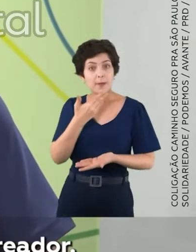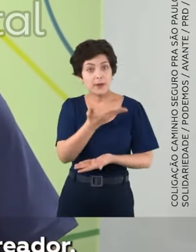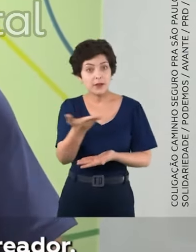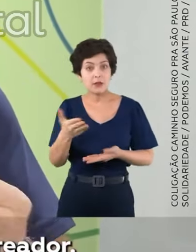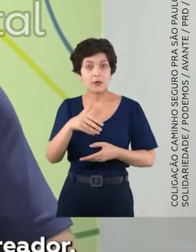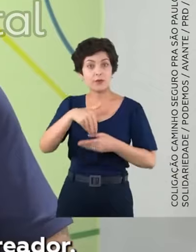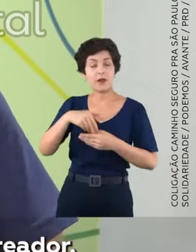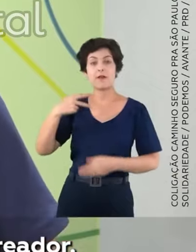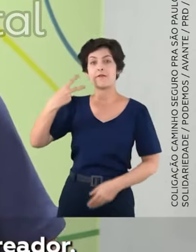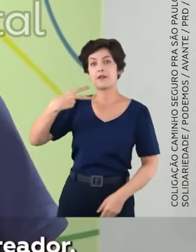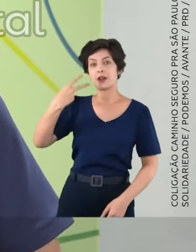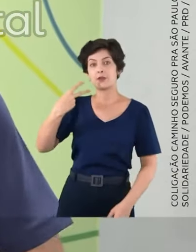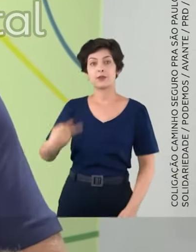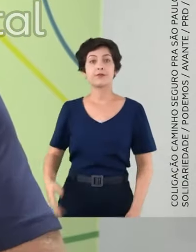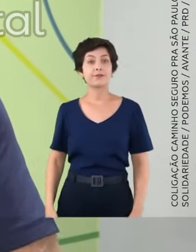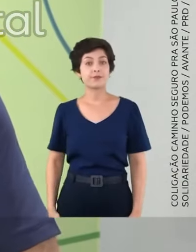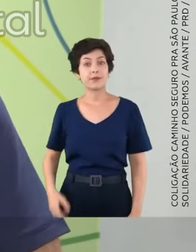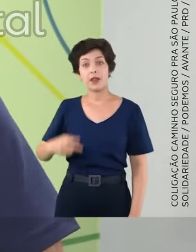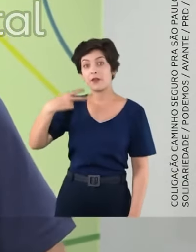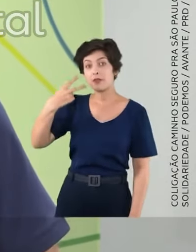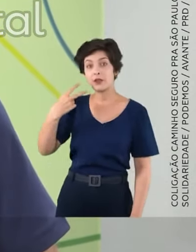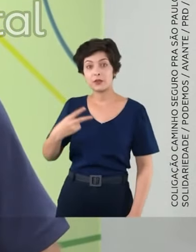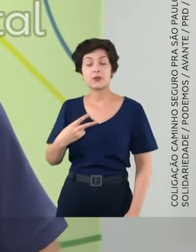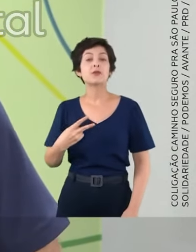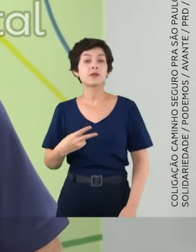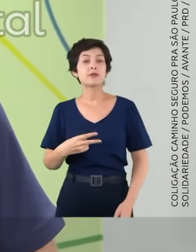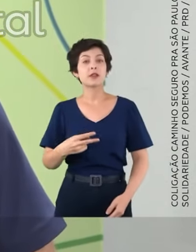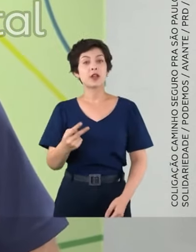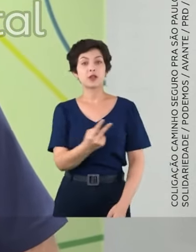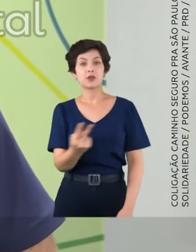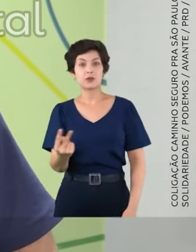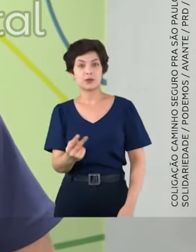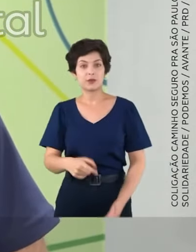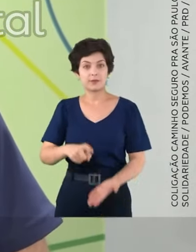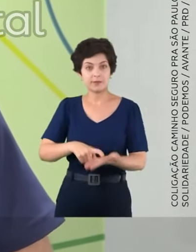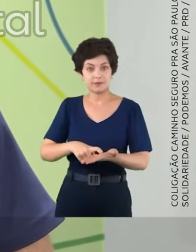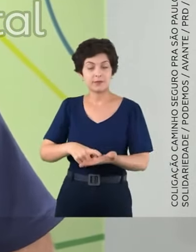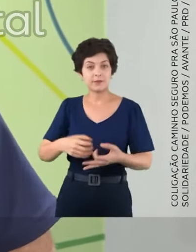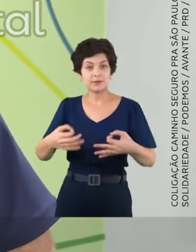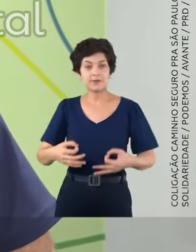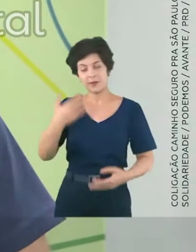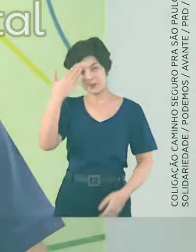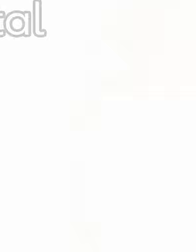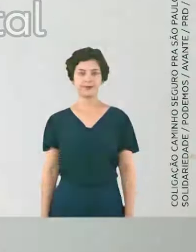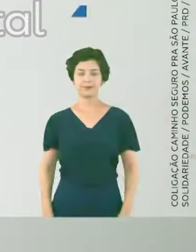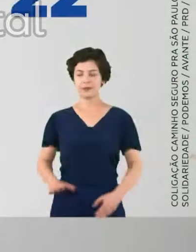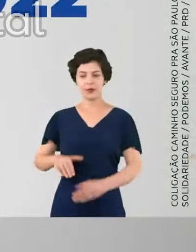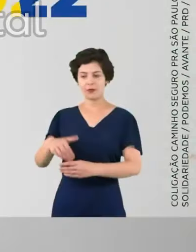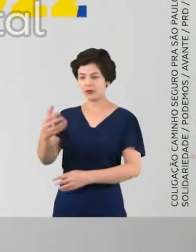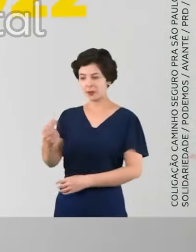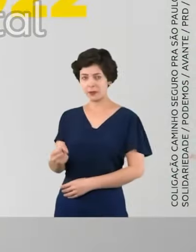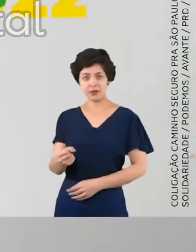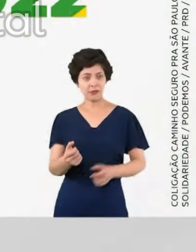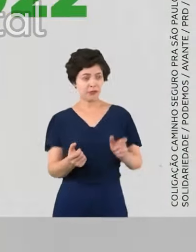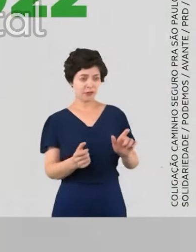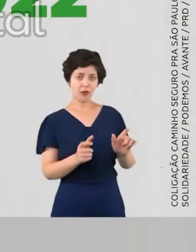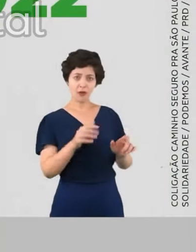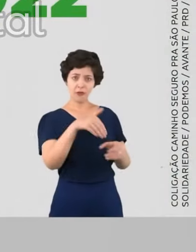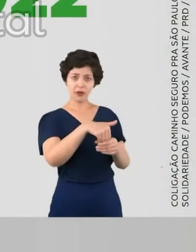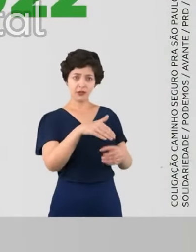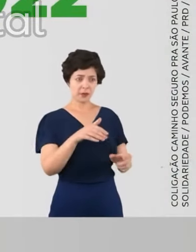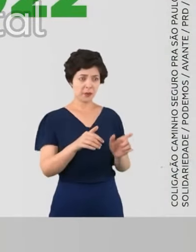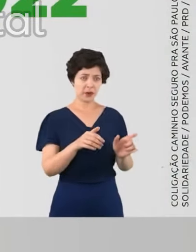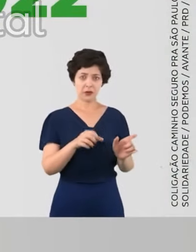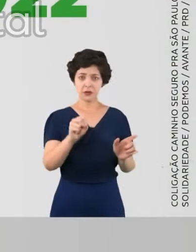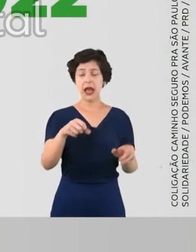o seu voto para a vereadora. Para a vereadora, TECLIA 2-2 e confirme. Muito obrigado. Não vote em branco. Vote